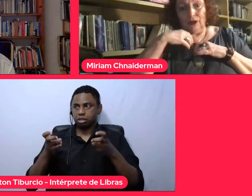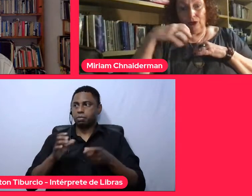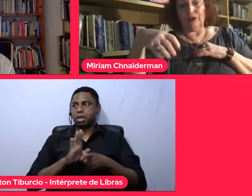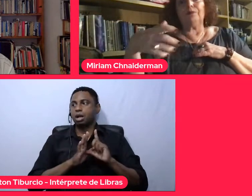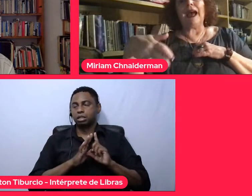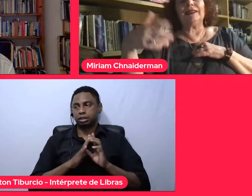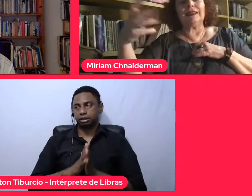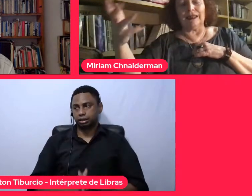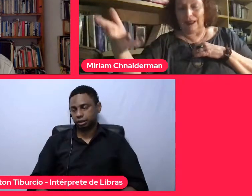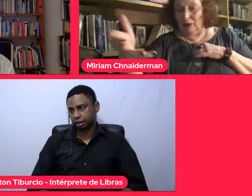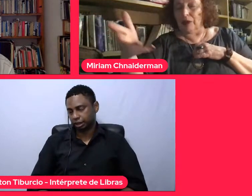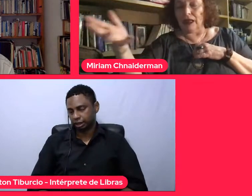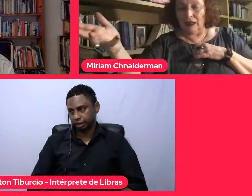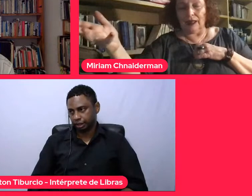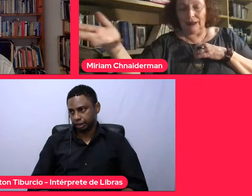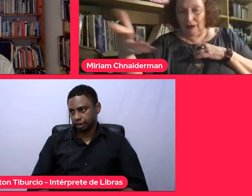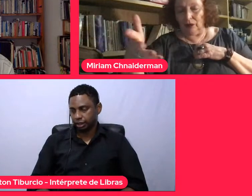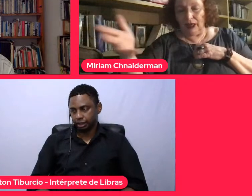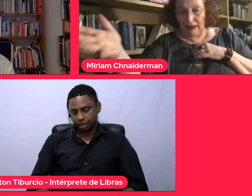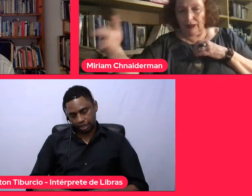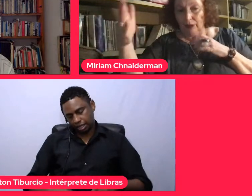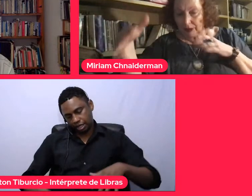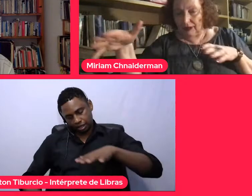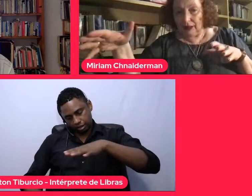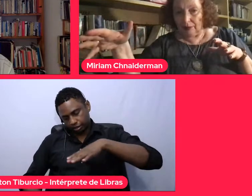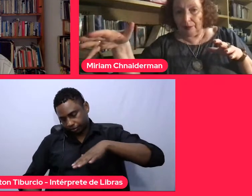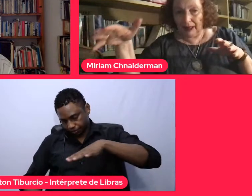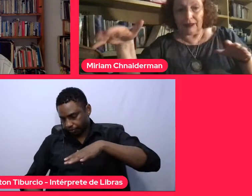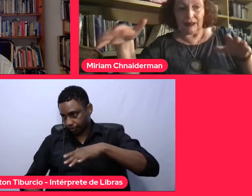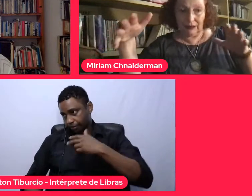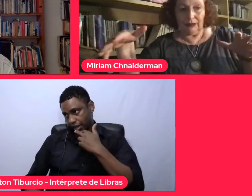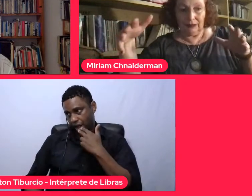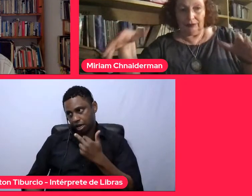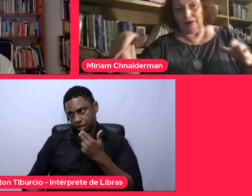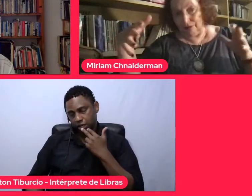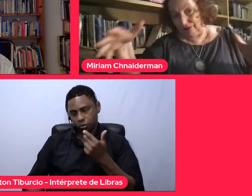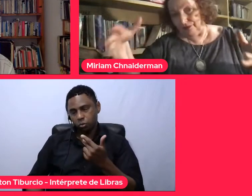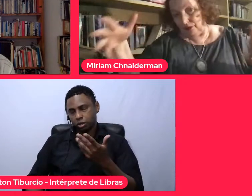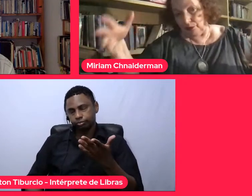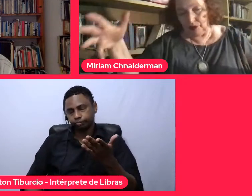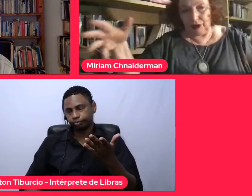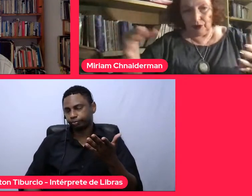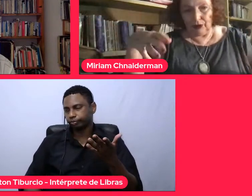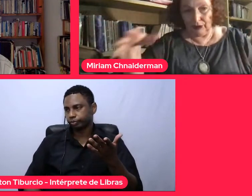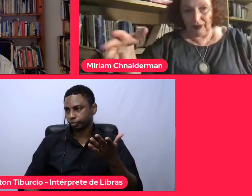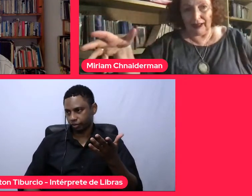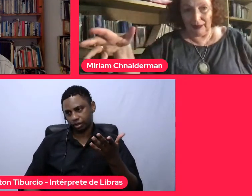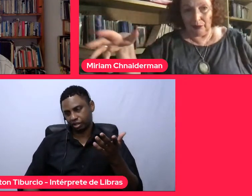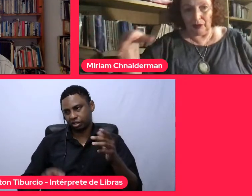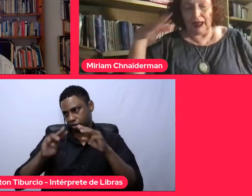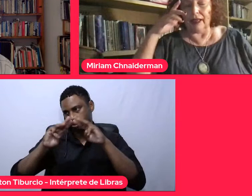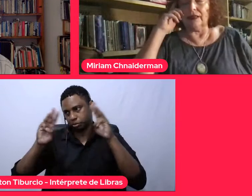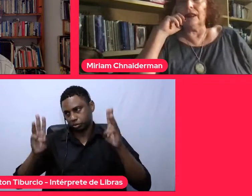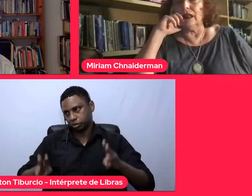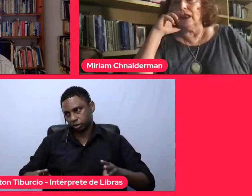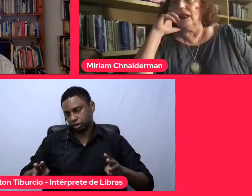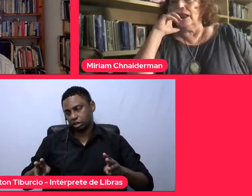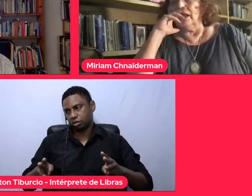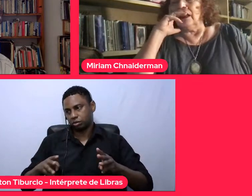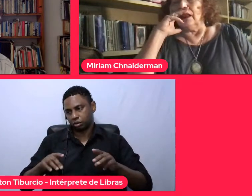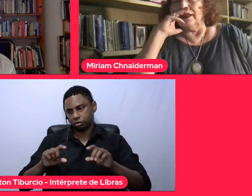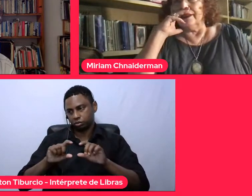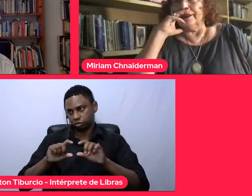ou passa a ter uma relação com a língua, a parte do museu que não é temporária,